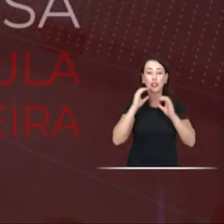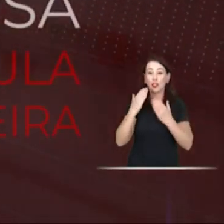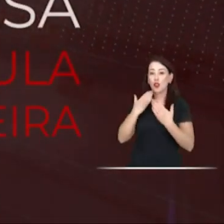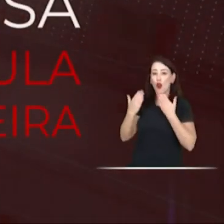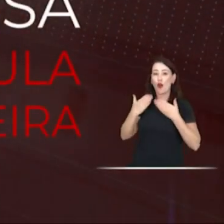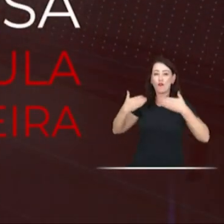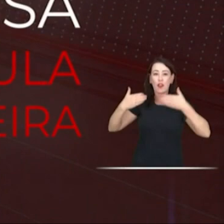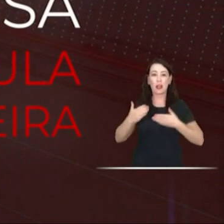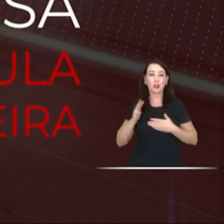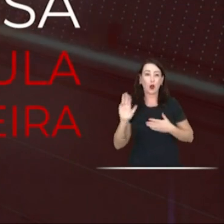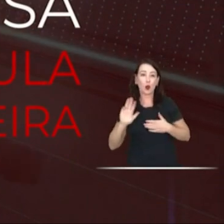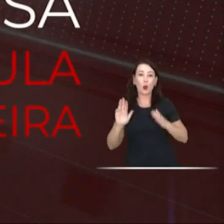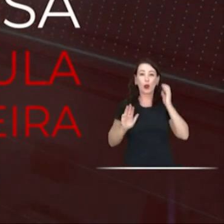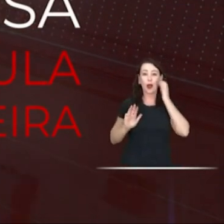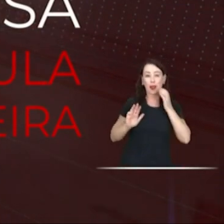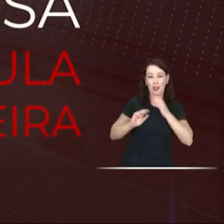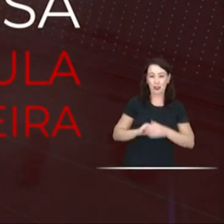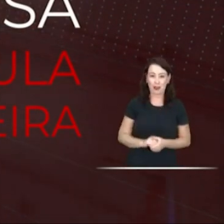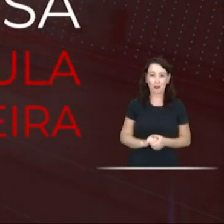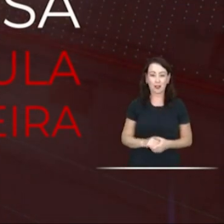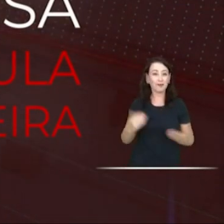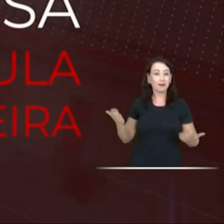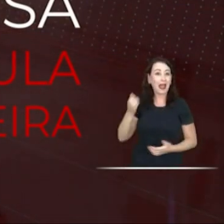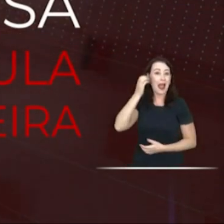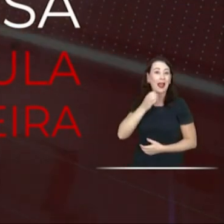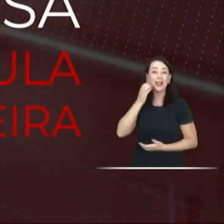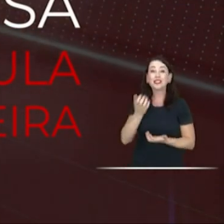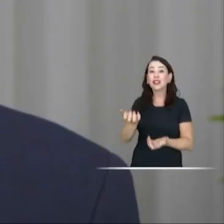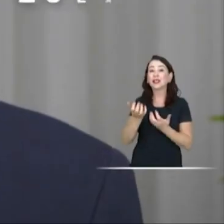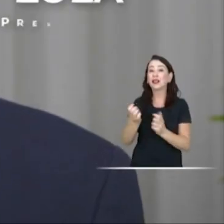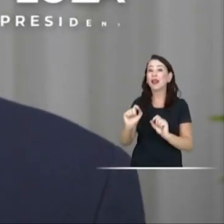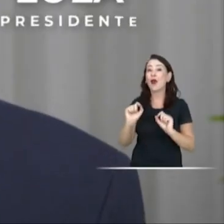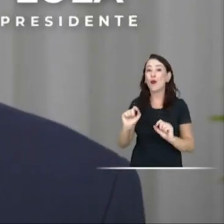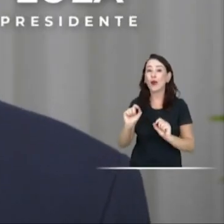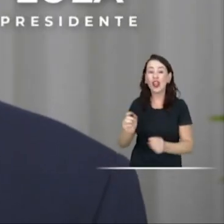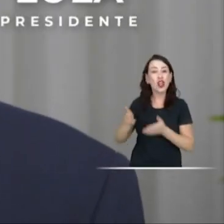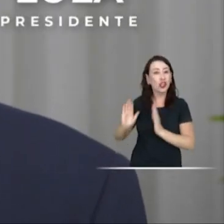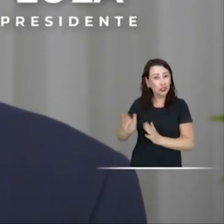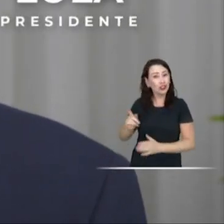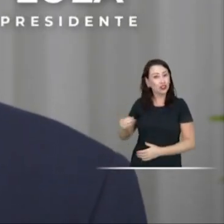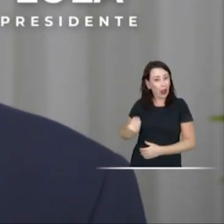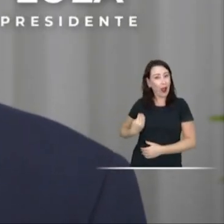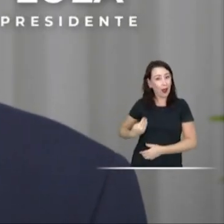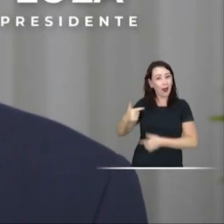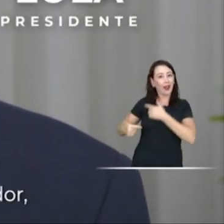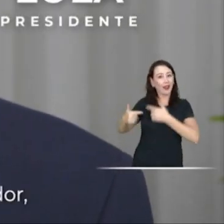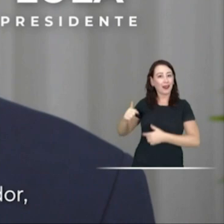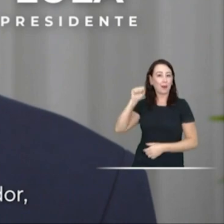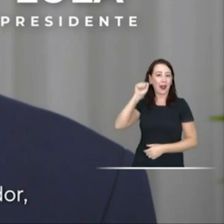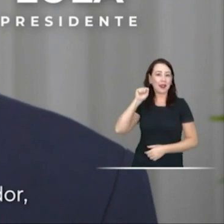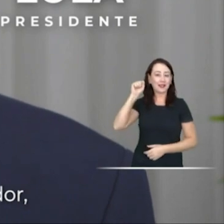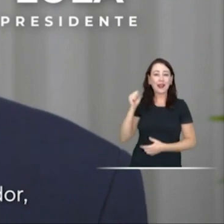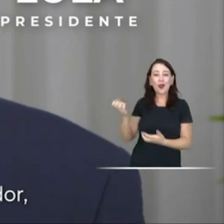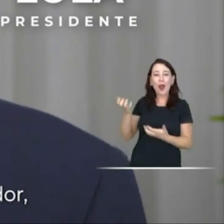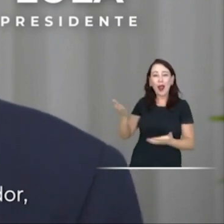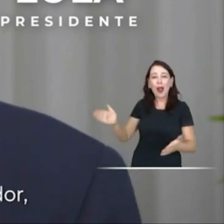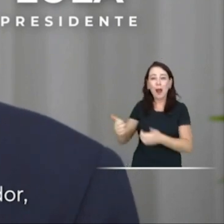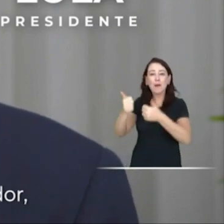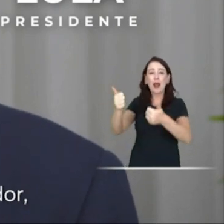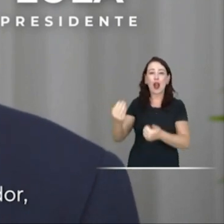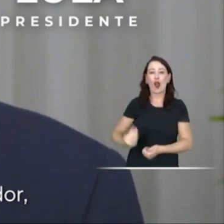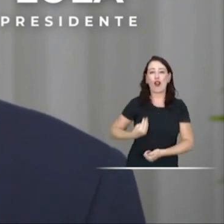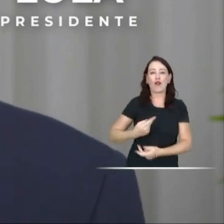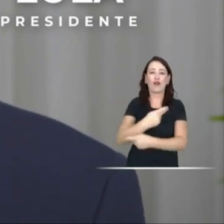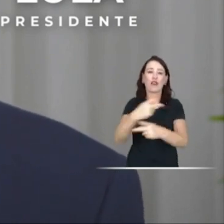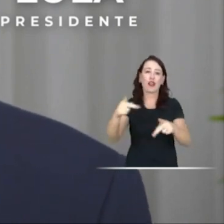Urgente, uma conversa franca entre Lula e Alexandre Silveira. O que o Alexandre Silveira quer é o que ele está fazendo como